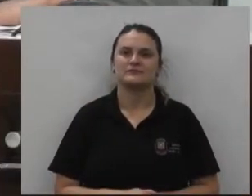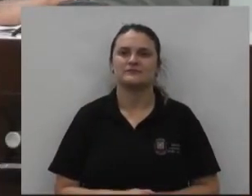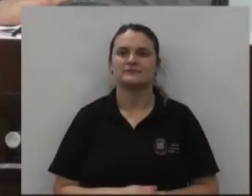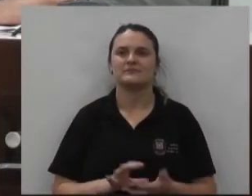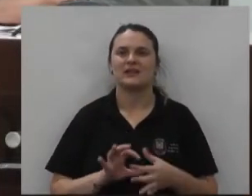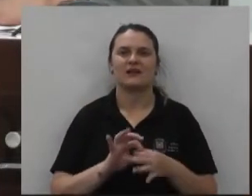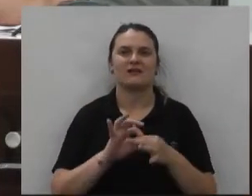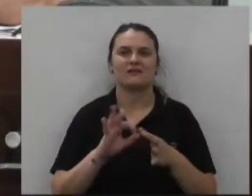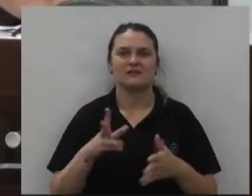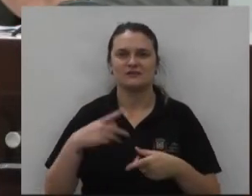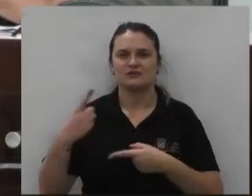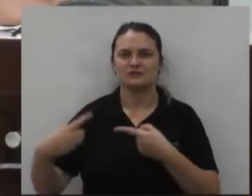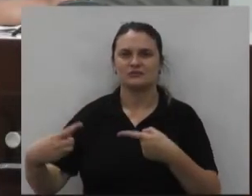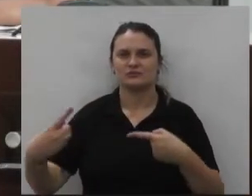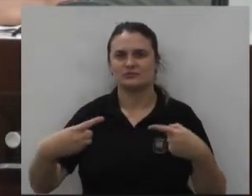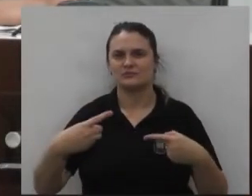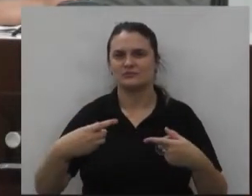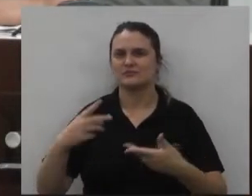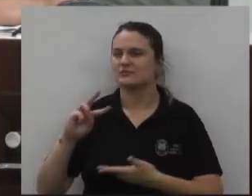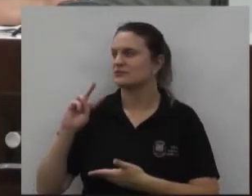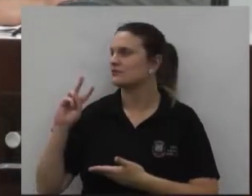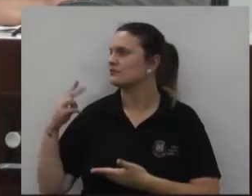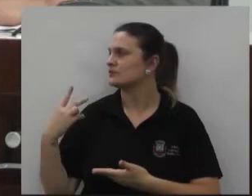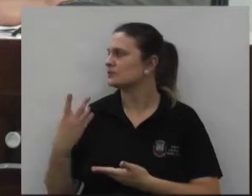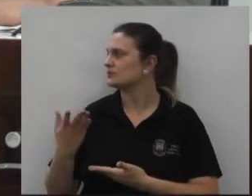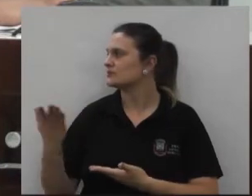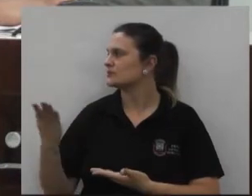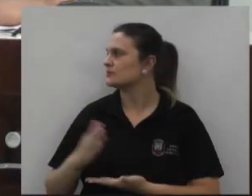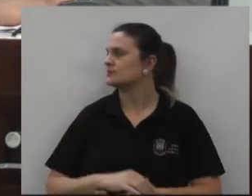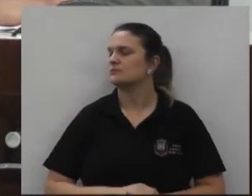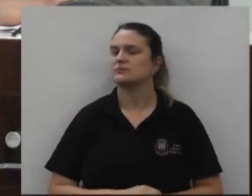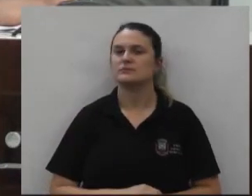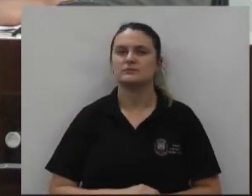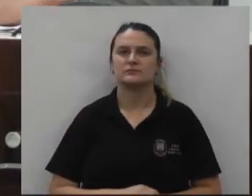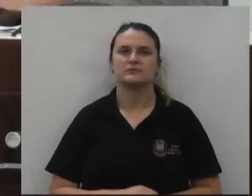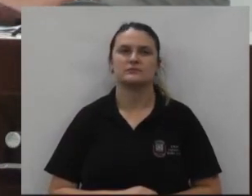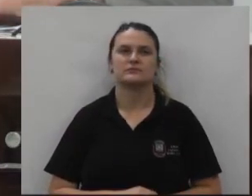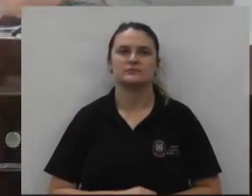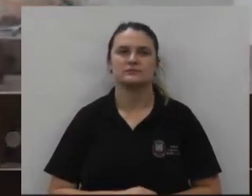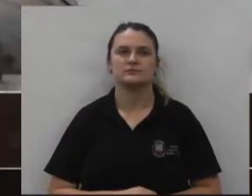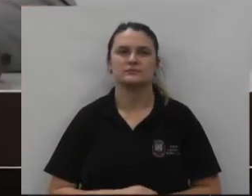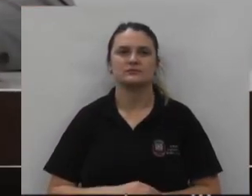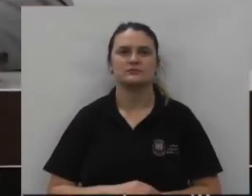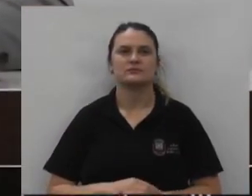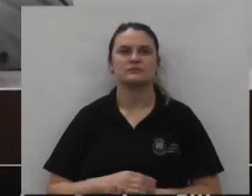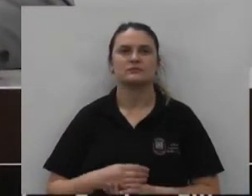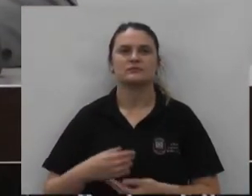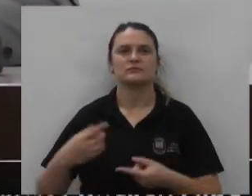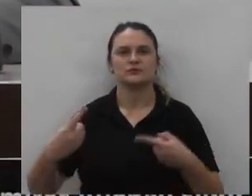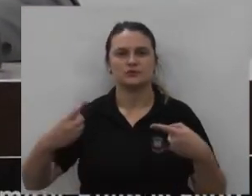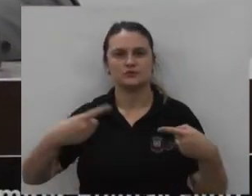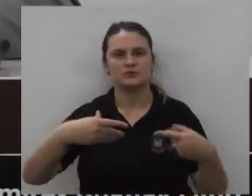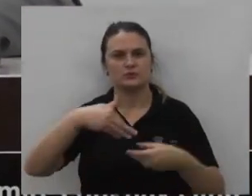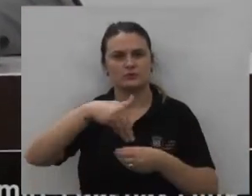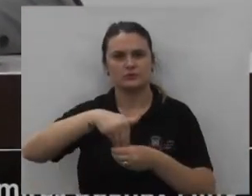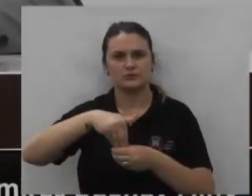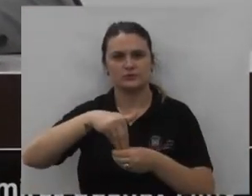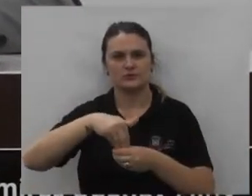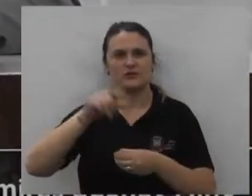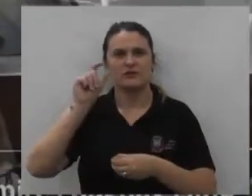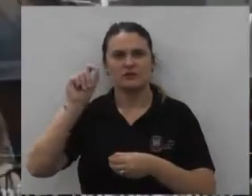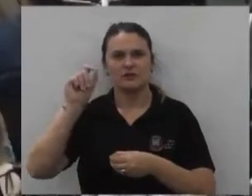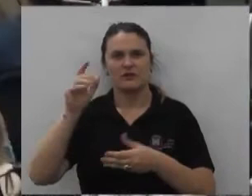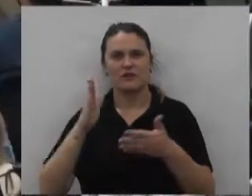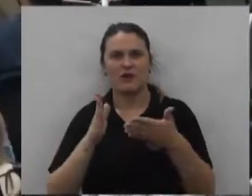continua ainda em discussão senhores vereadores e vereadora em votação senhores vereadores